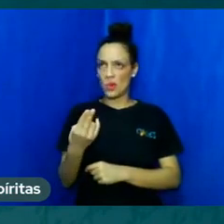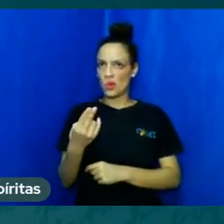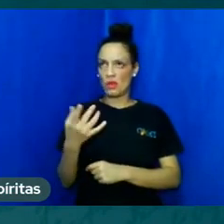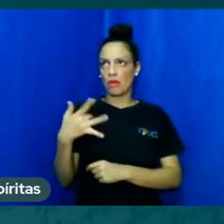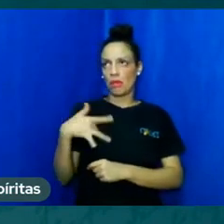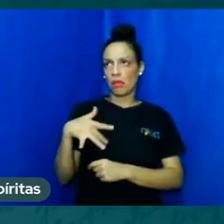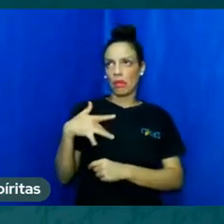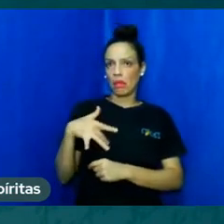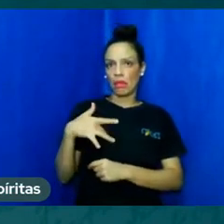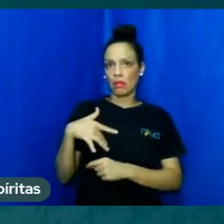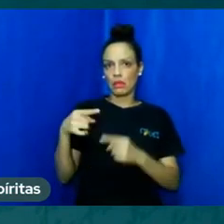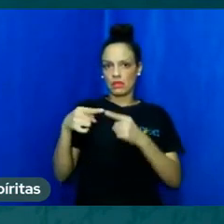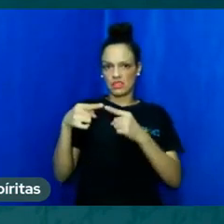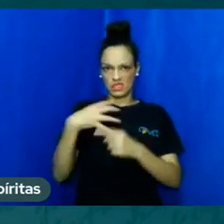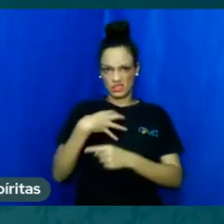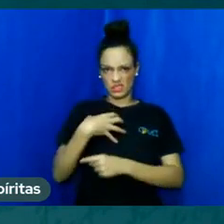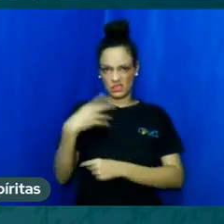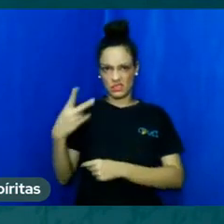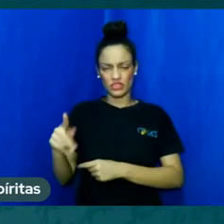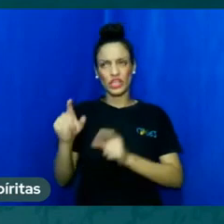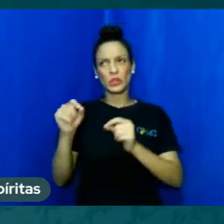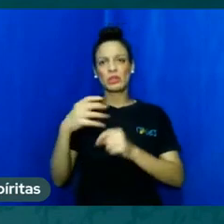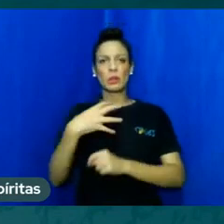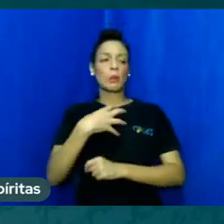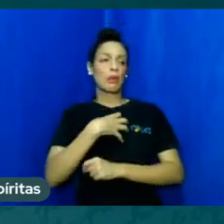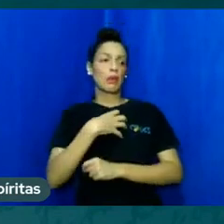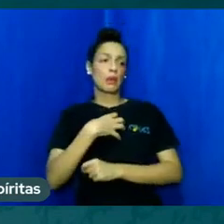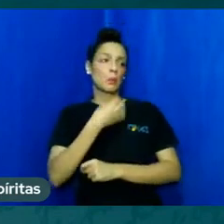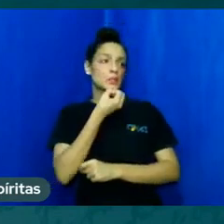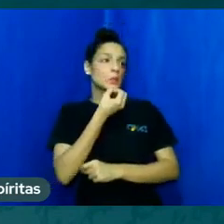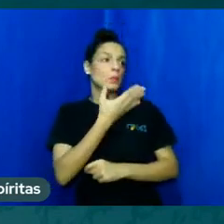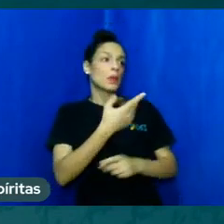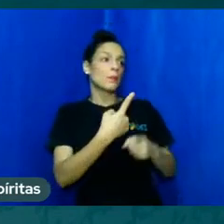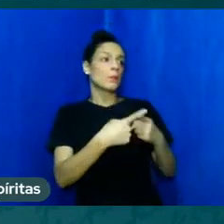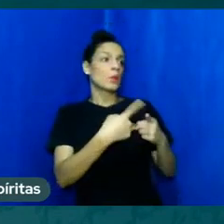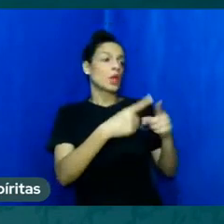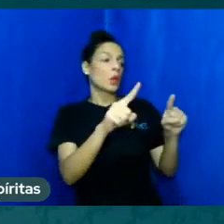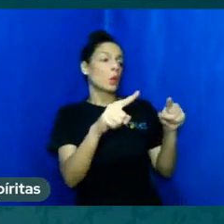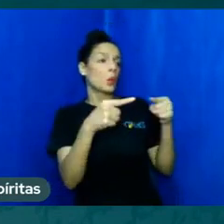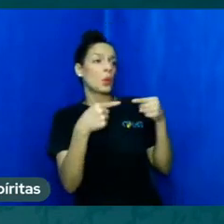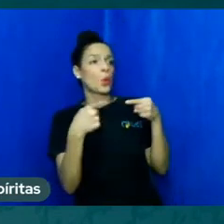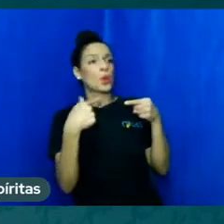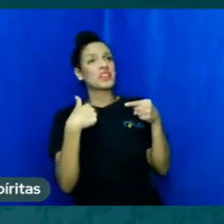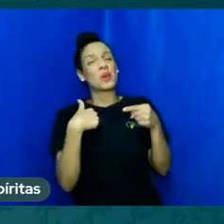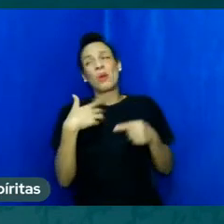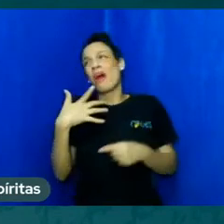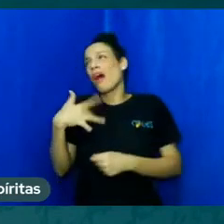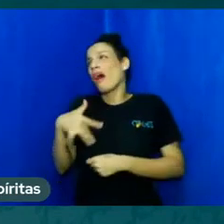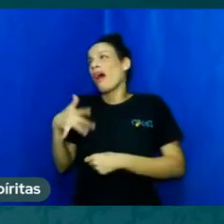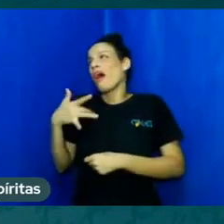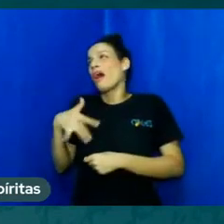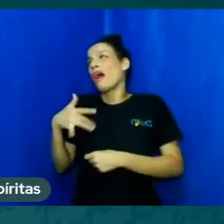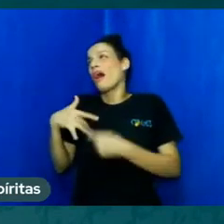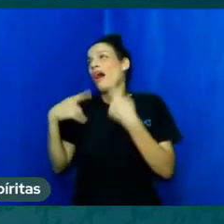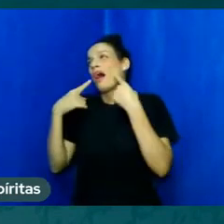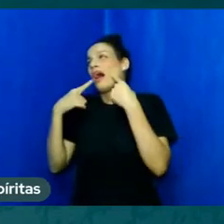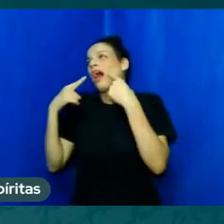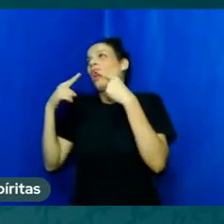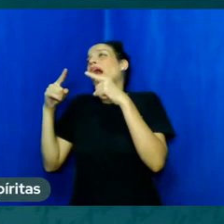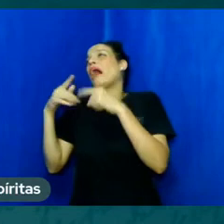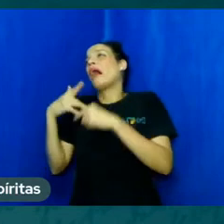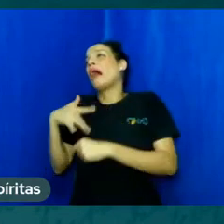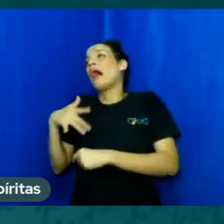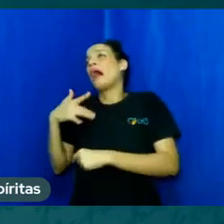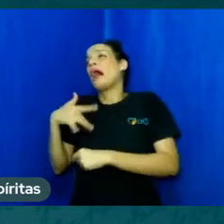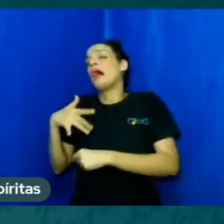em que eu me sinto bem porque me fazem mal e eu posso dizer coitado de mim não, não é isso é para mostrar